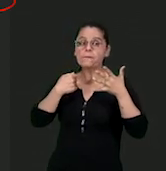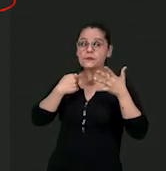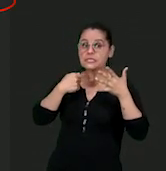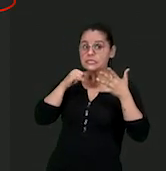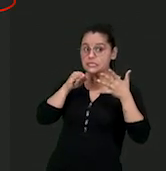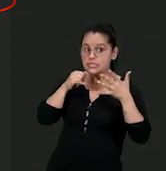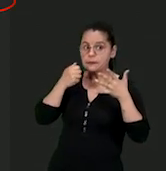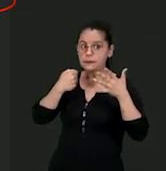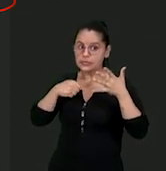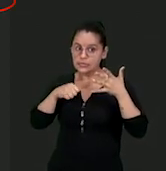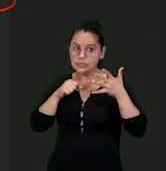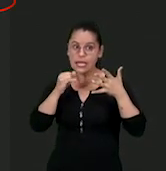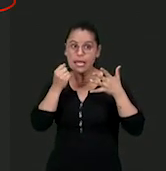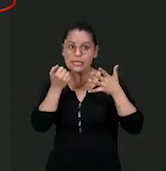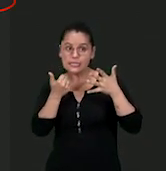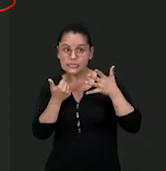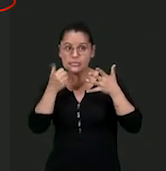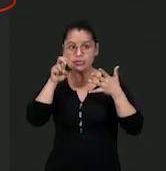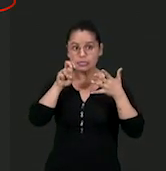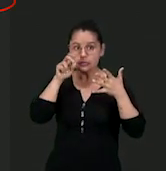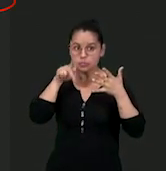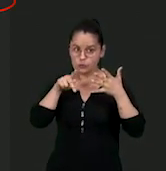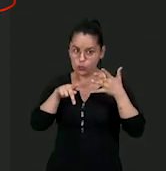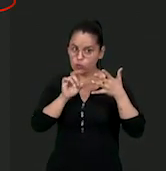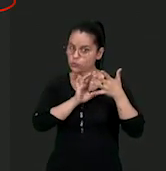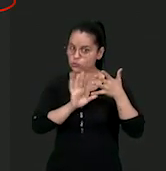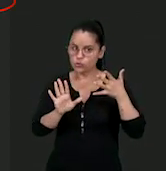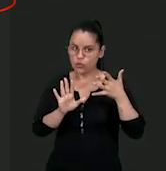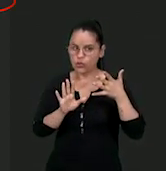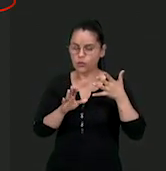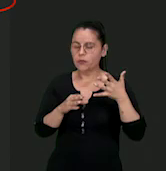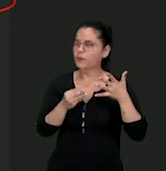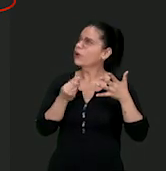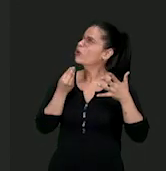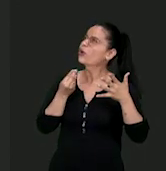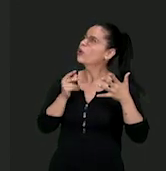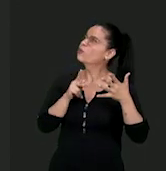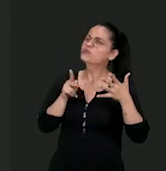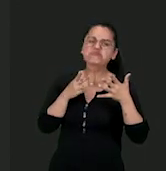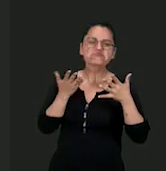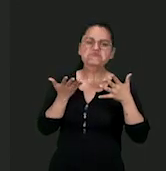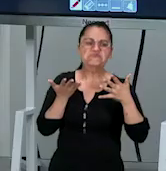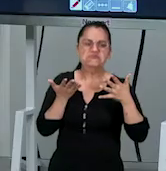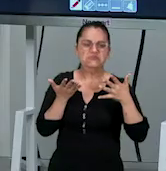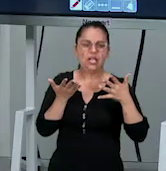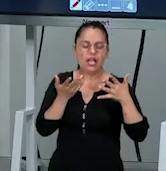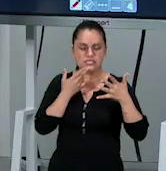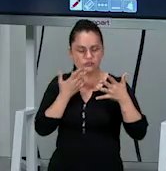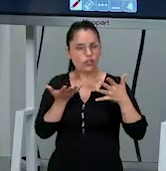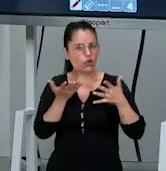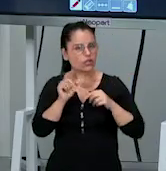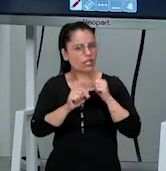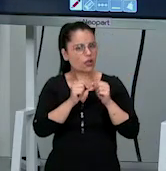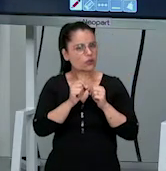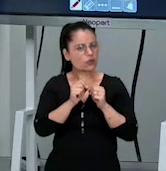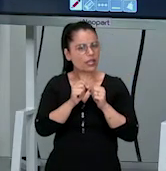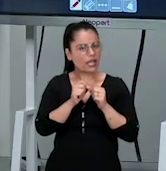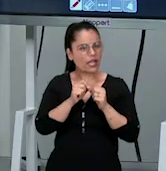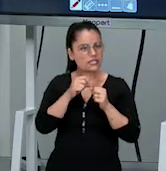duração de apenas 15 pontos. Ok? Professor, como assim? Você não falou que o vôlei